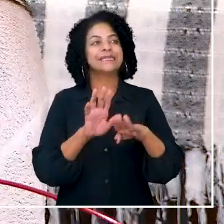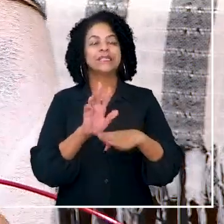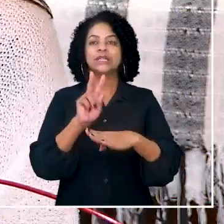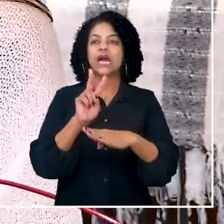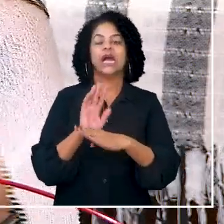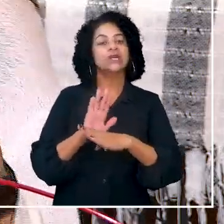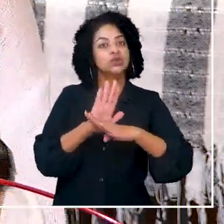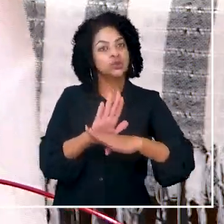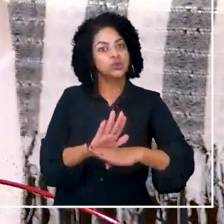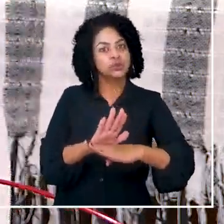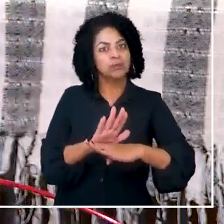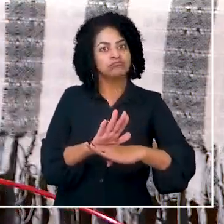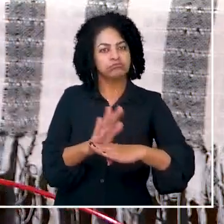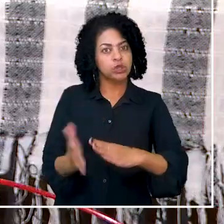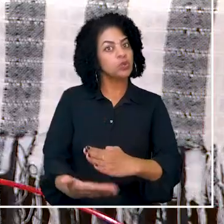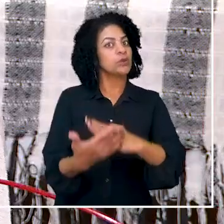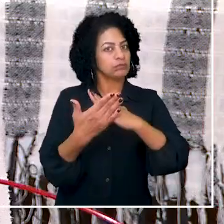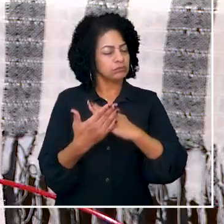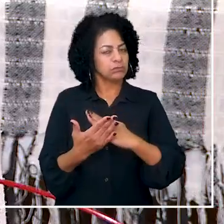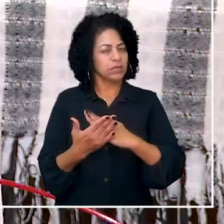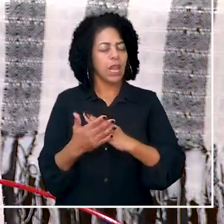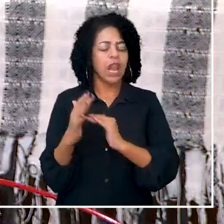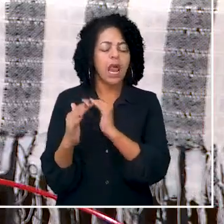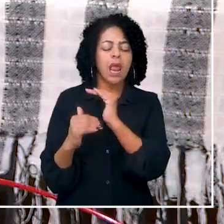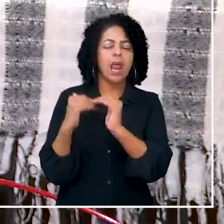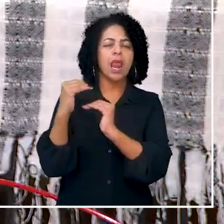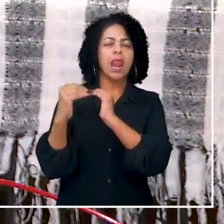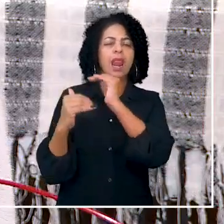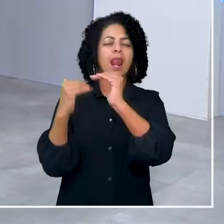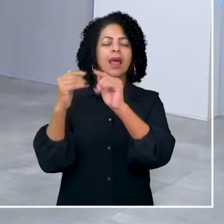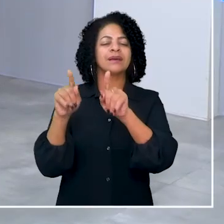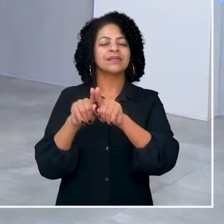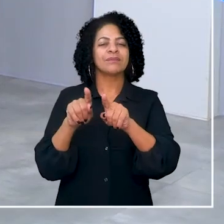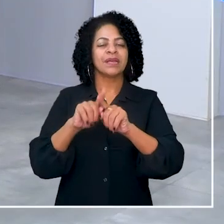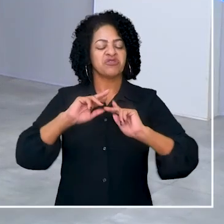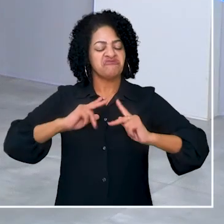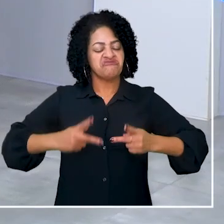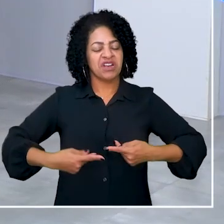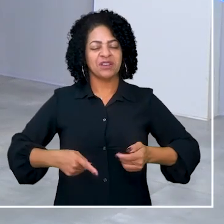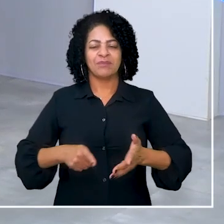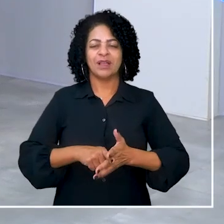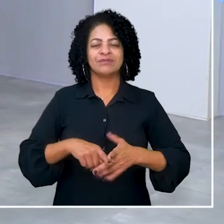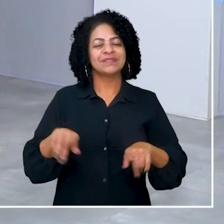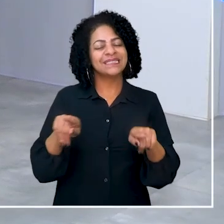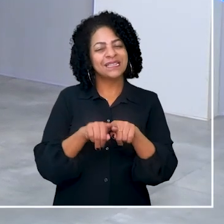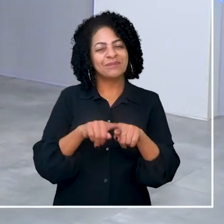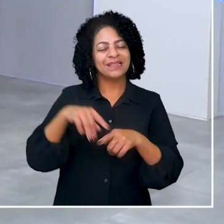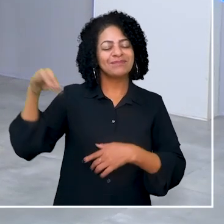te ajuda na sua evolução pessoal, sabe? Como ser humano e espiritualmente também.